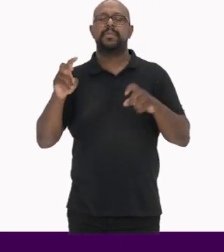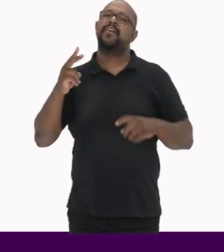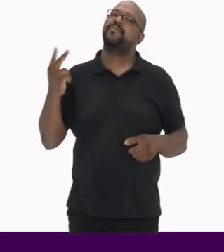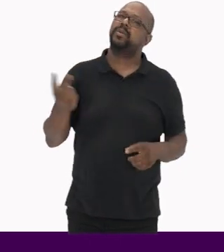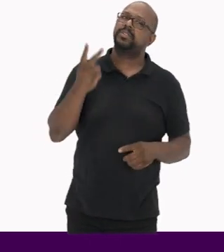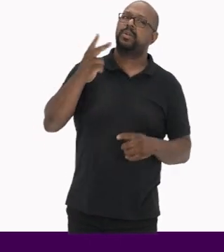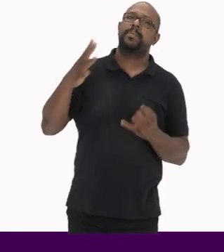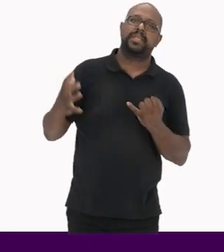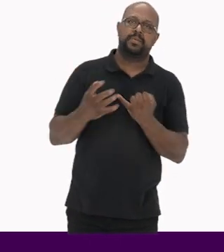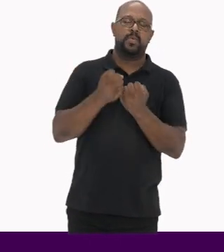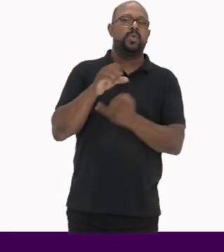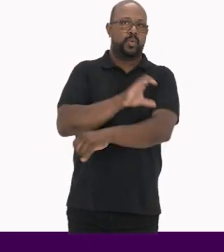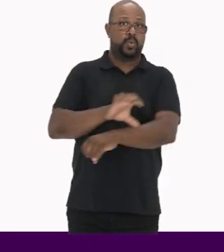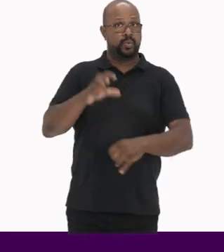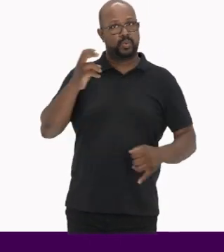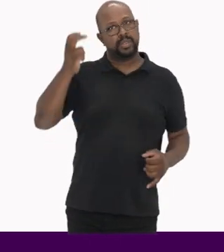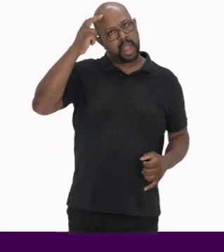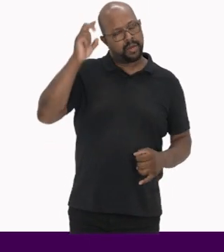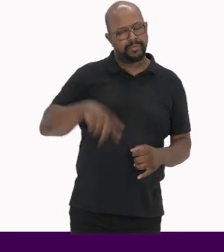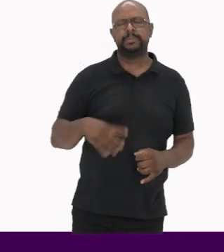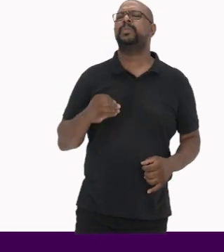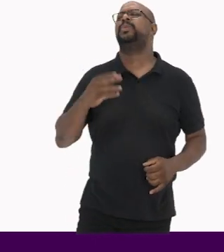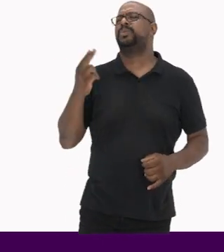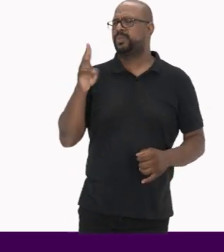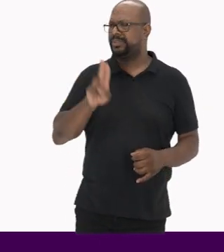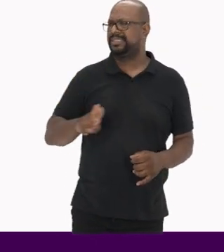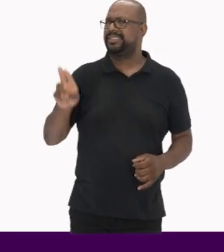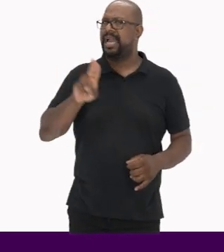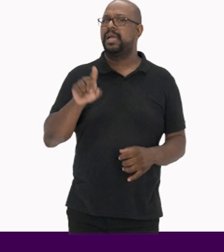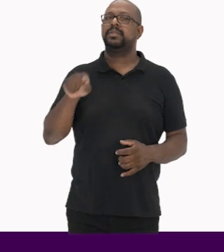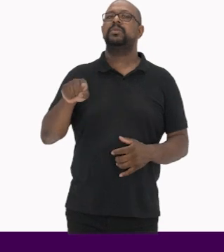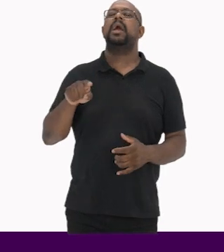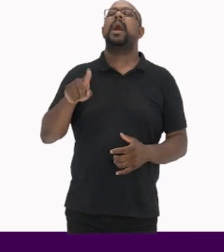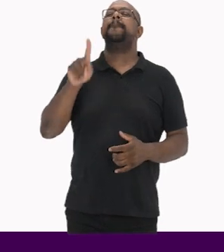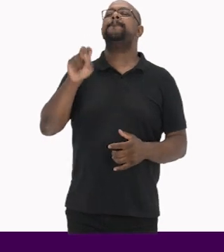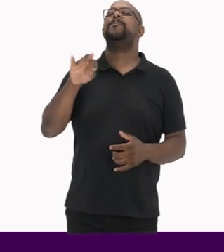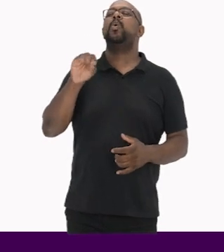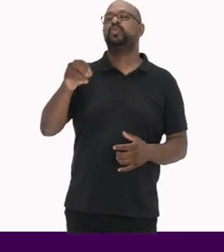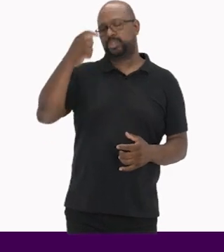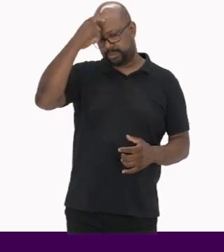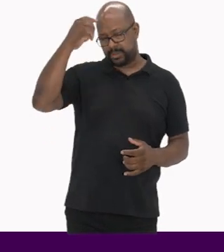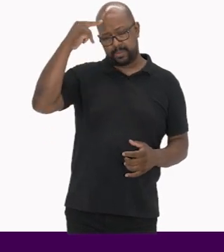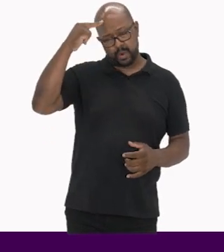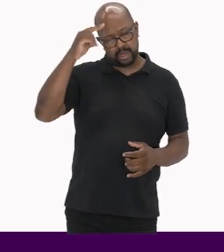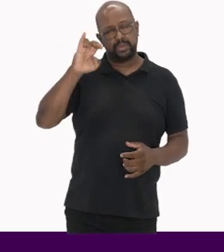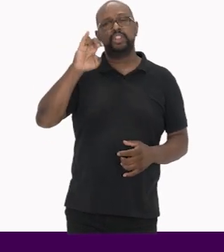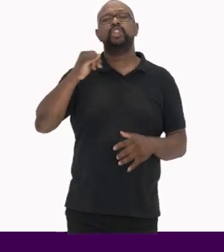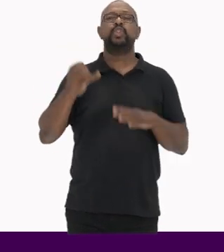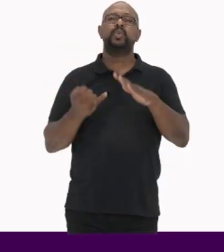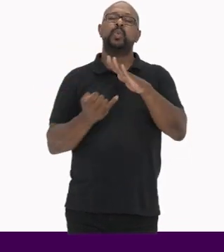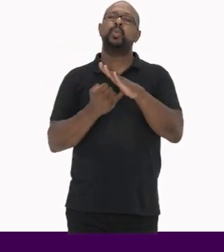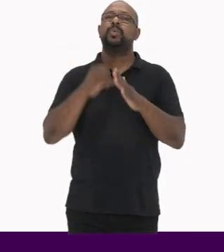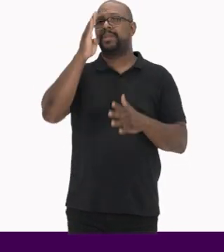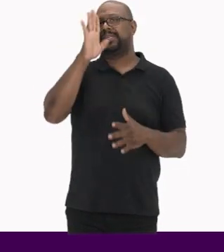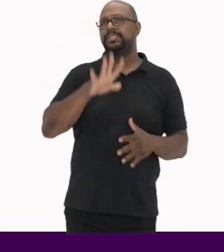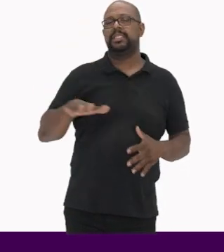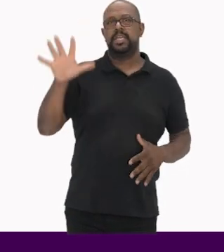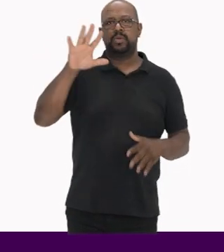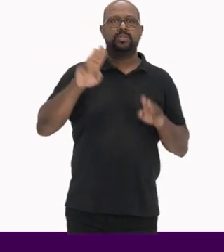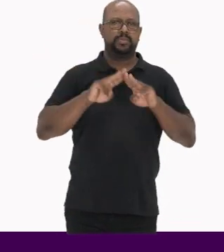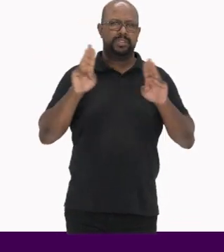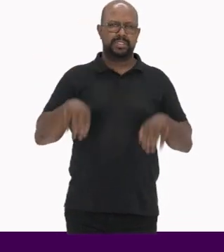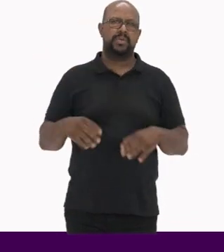da valorização do patrimônio cultural Foi bastante usado no programa Pontos de Memória do Instituto Brasileiro de Museus, IBRAM